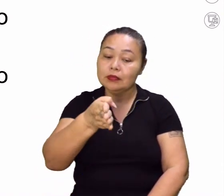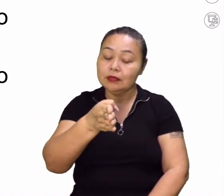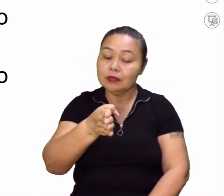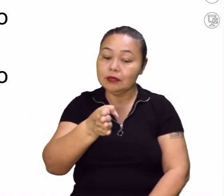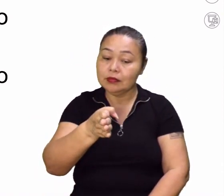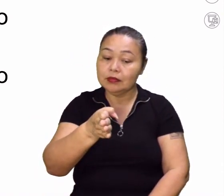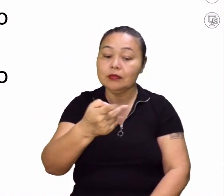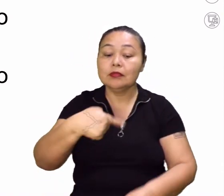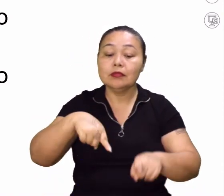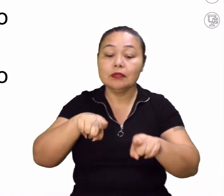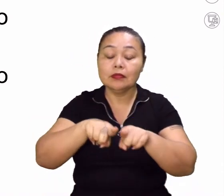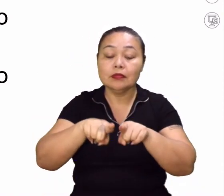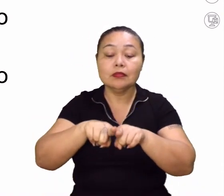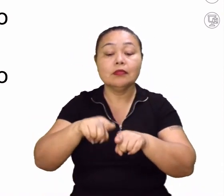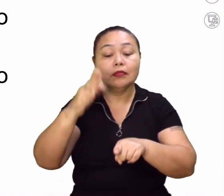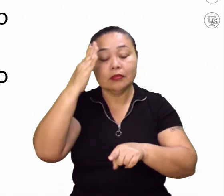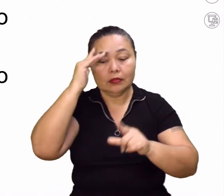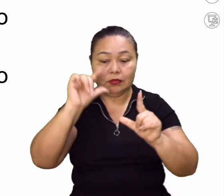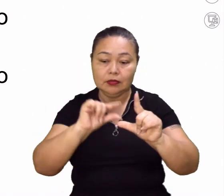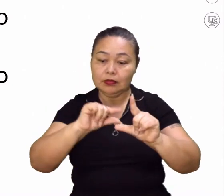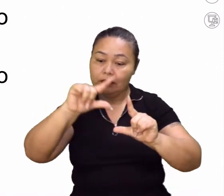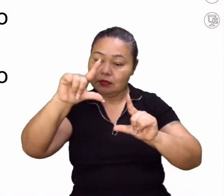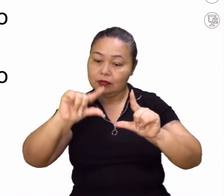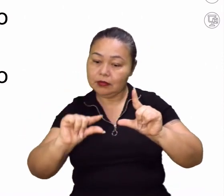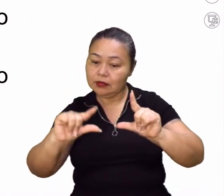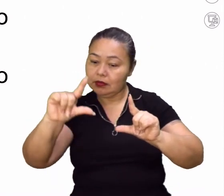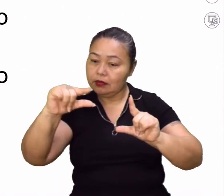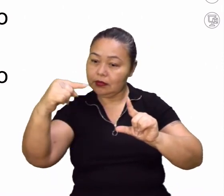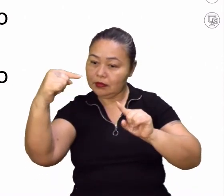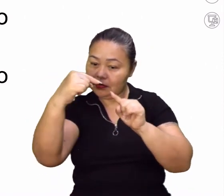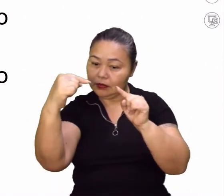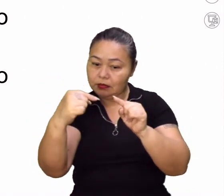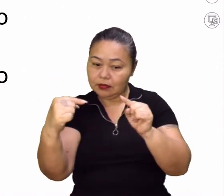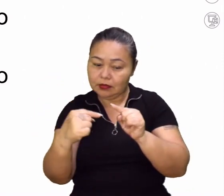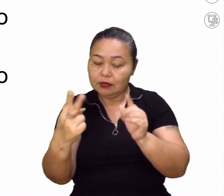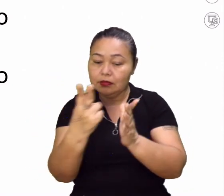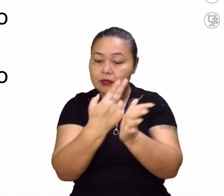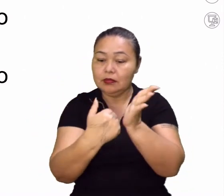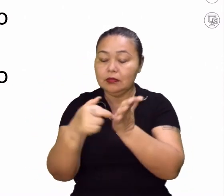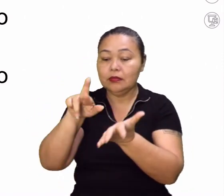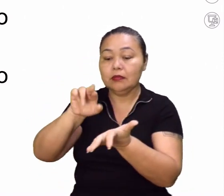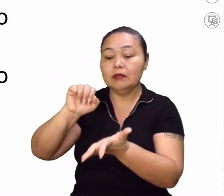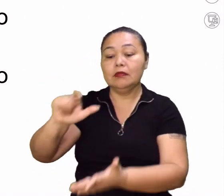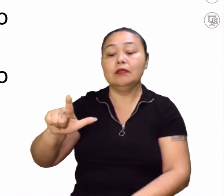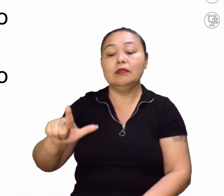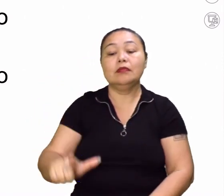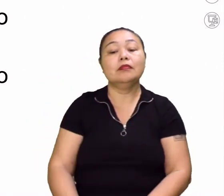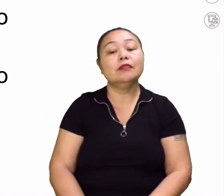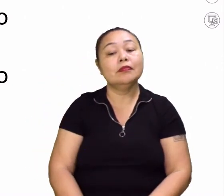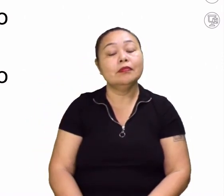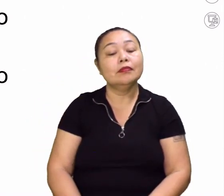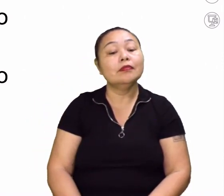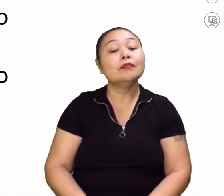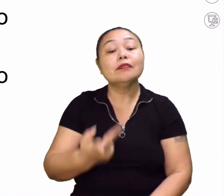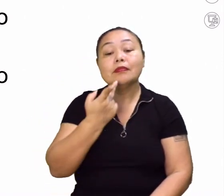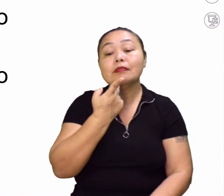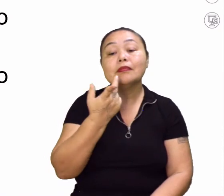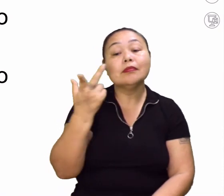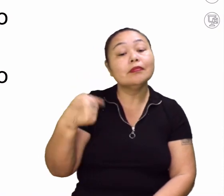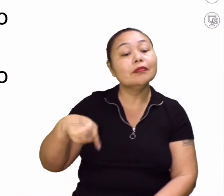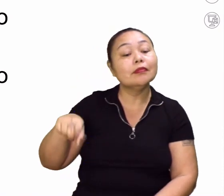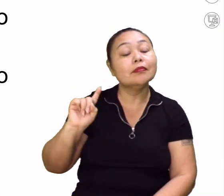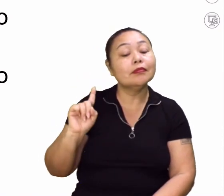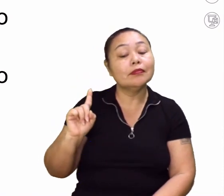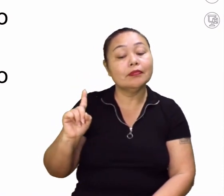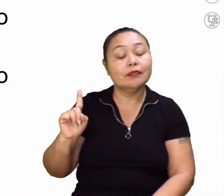Indicar a orientação e expressar a proporção entre o desenho e o real. E aí, Rogério? O você acha?